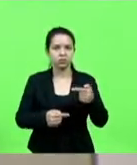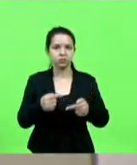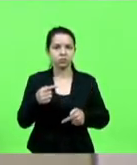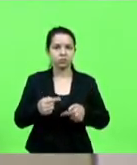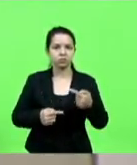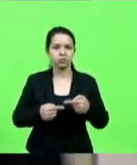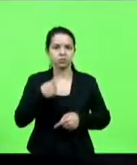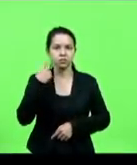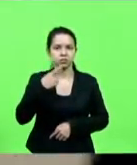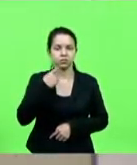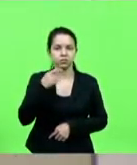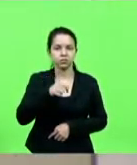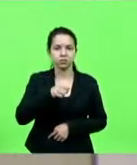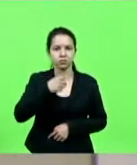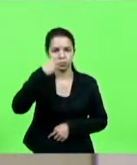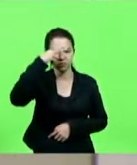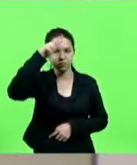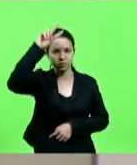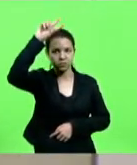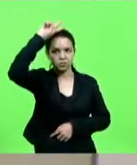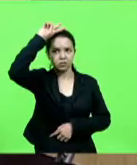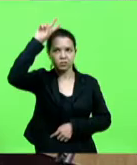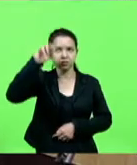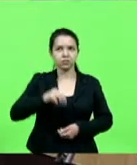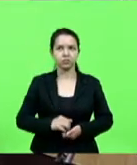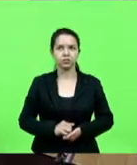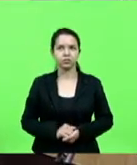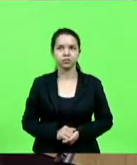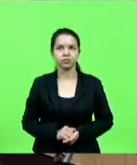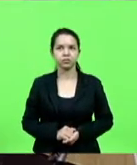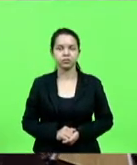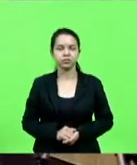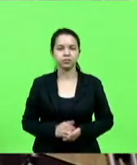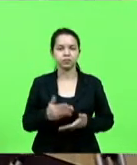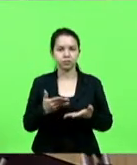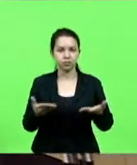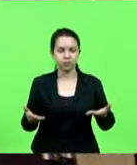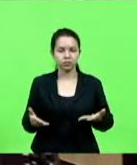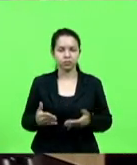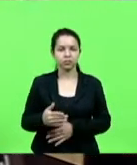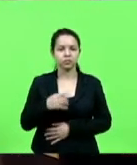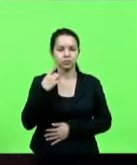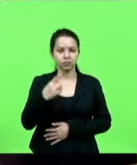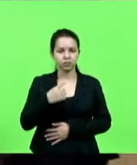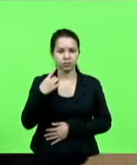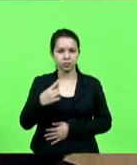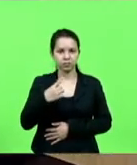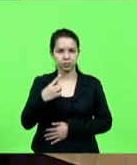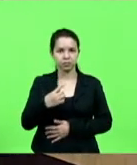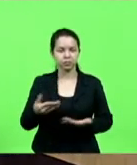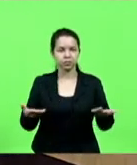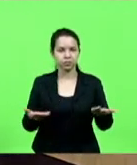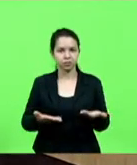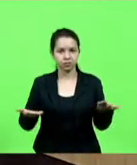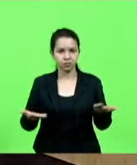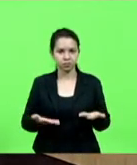doutor Vicente Caropreço. Sr. Presidente, senhoras e senhores deputados, hoje eu queria